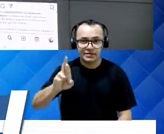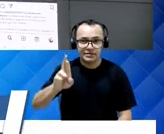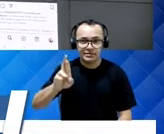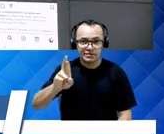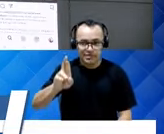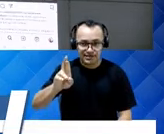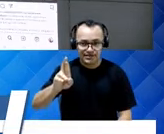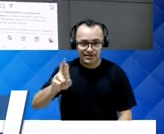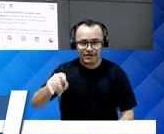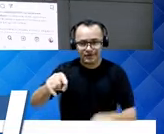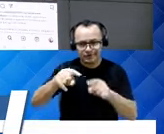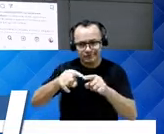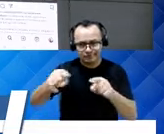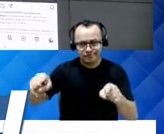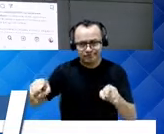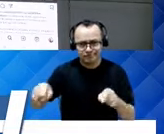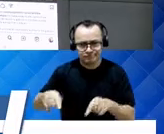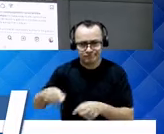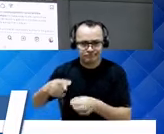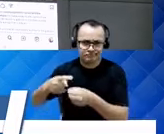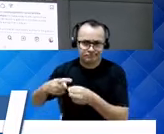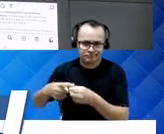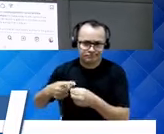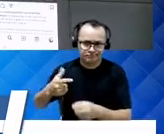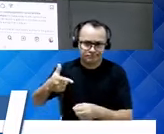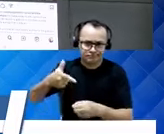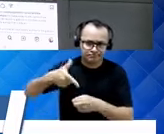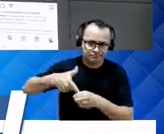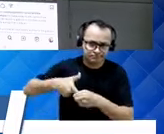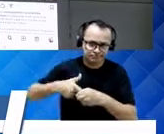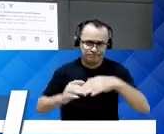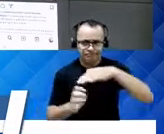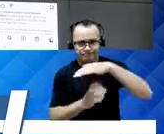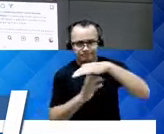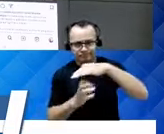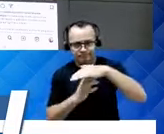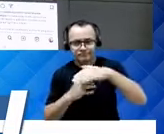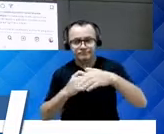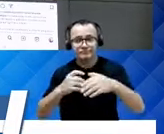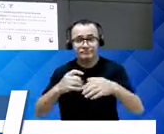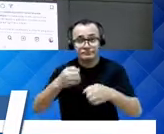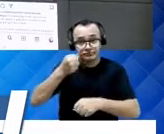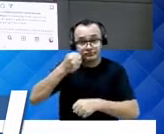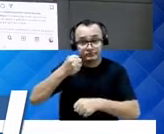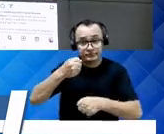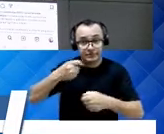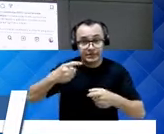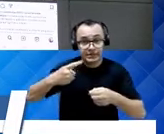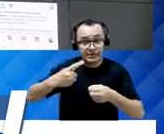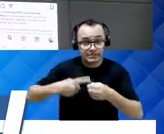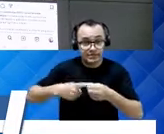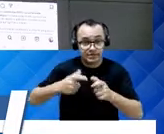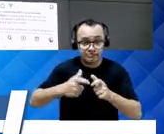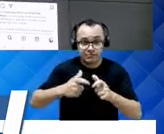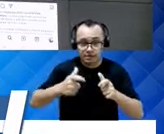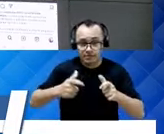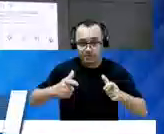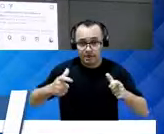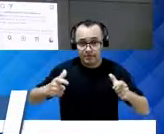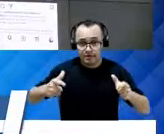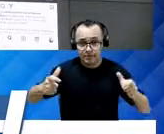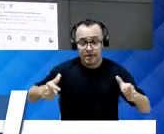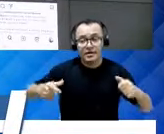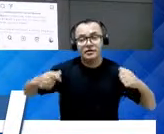empresas, postos de gasolina, enfim. A cidade está crescendo, ela vai crescendo e é necessário que a